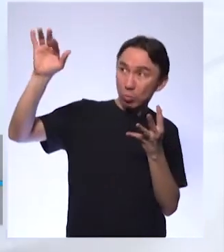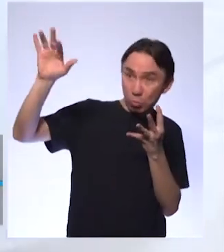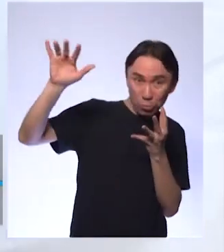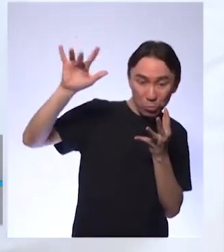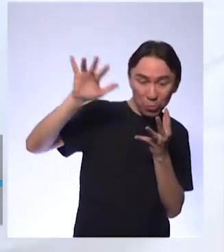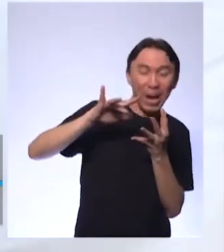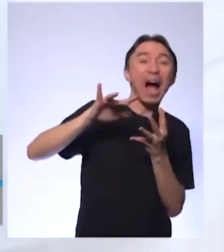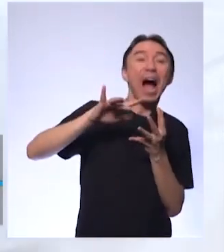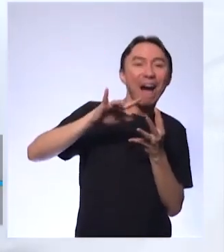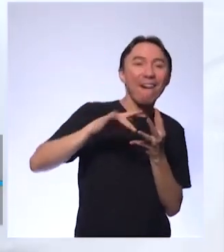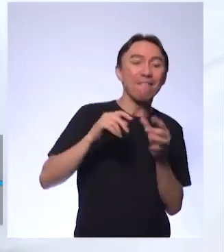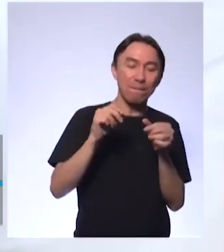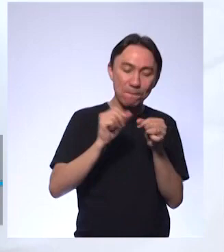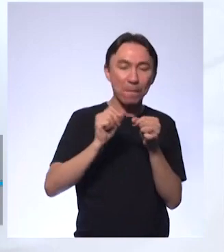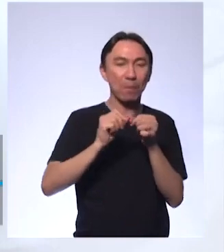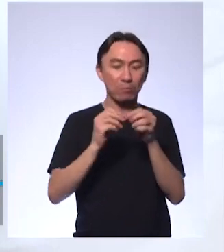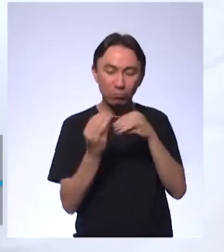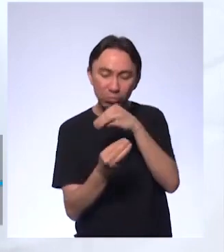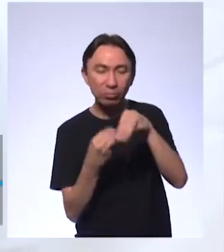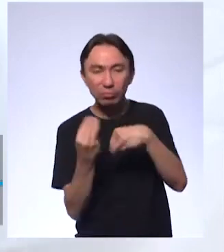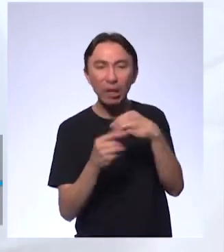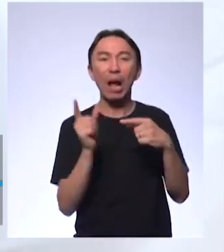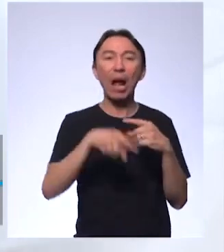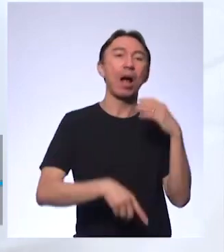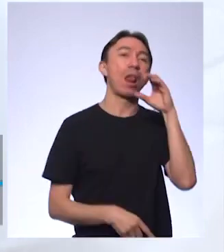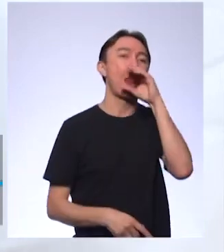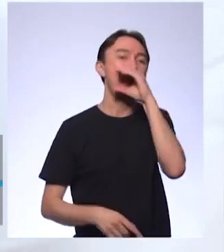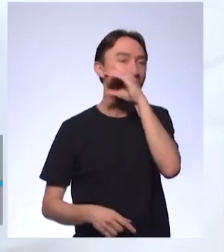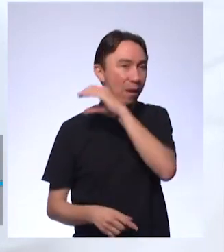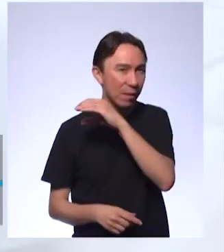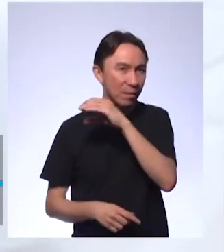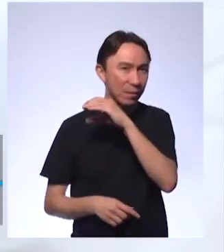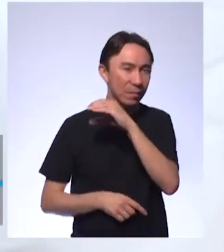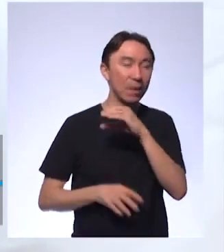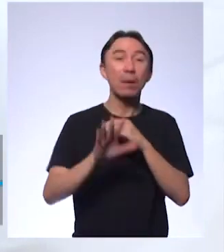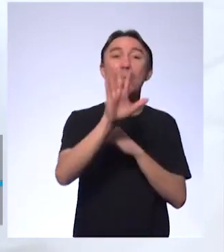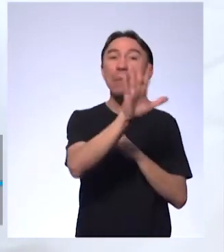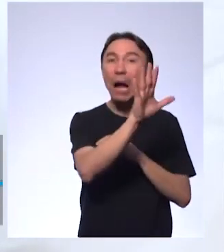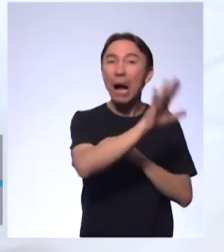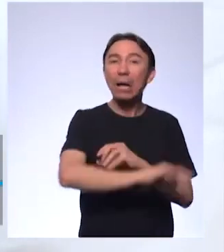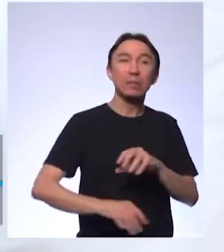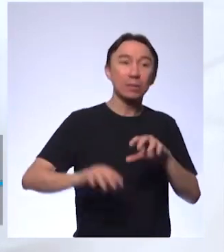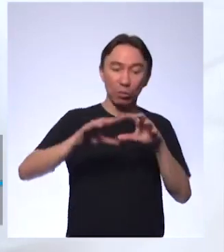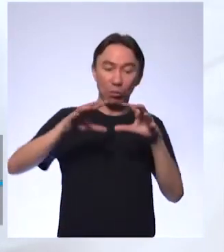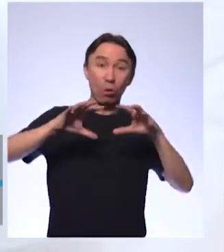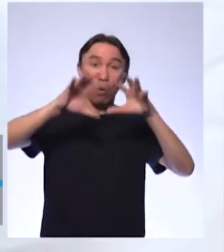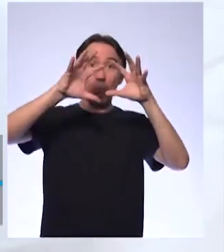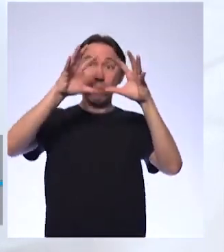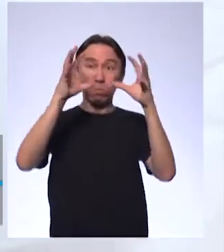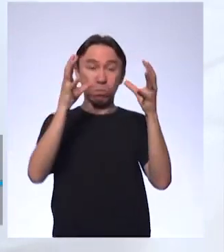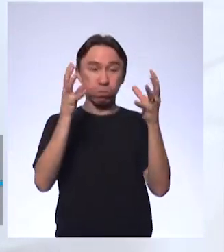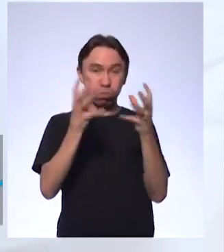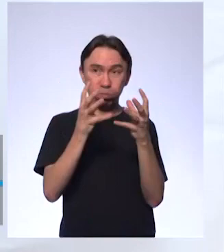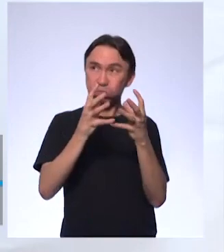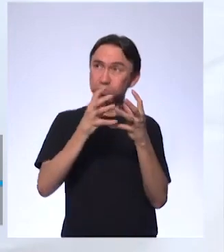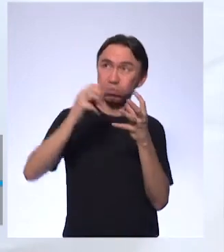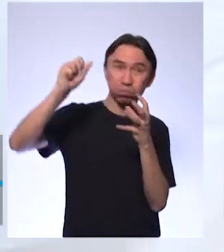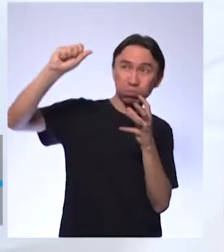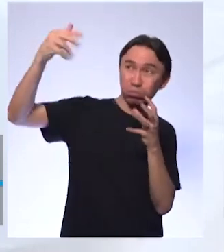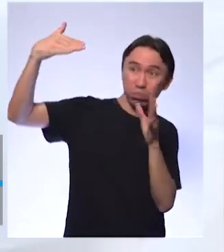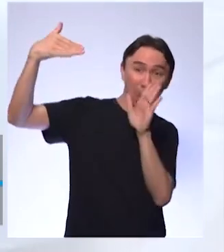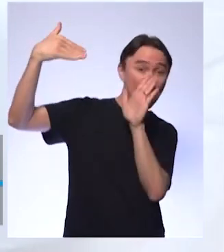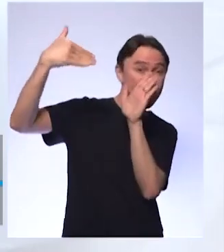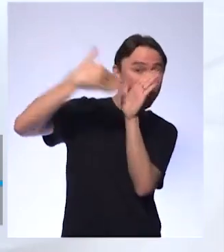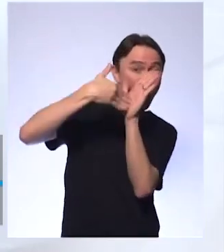luz do Sol, a temperatura da Terra cai para 15 graus negativos. Por quê? O calor do Sol não